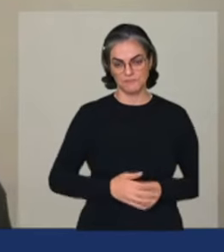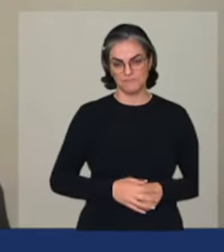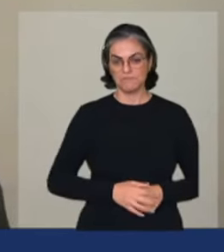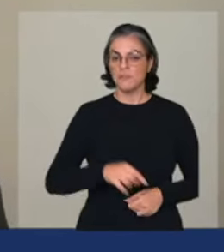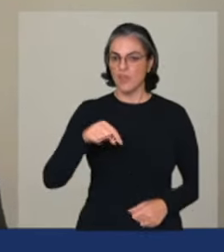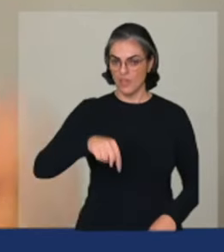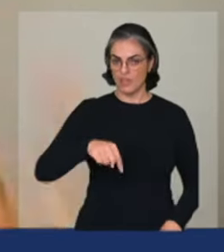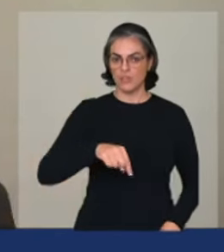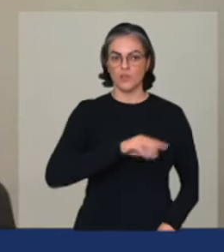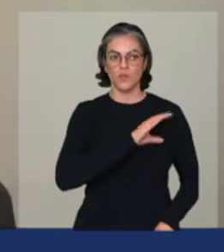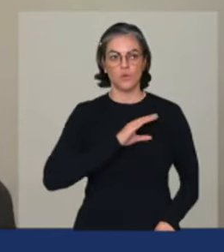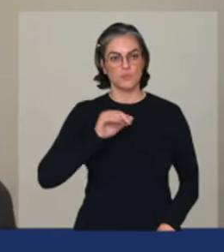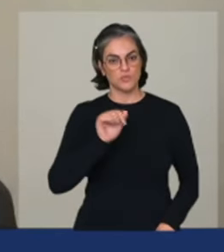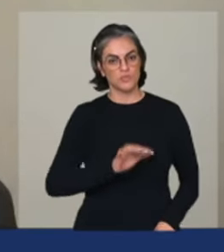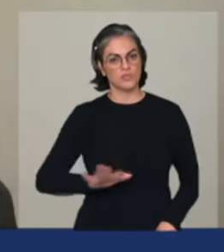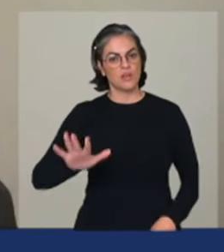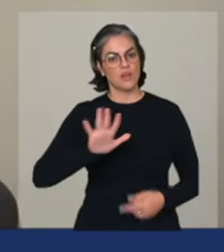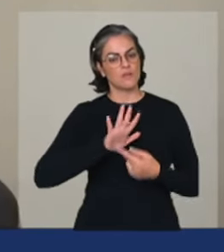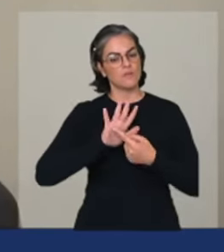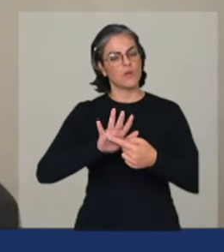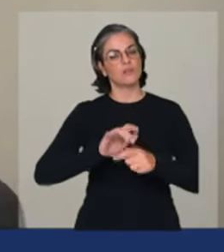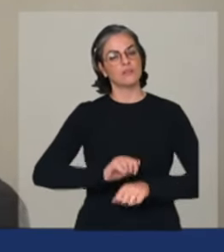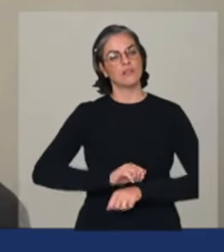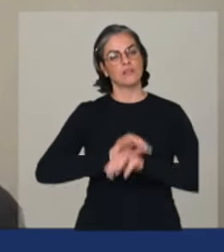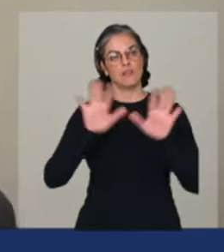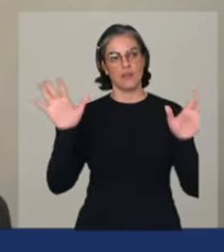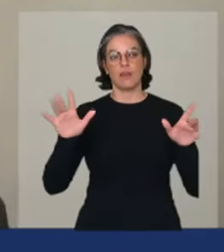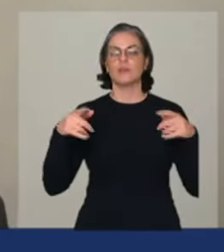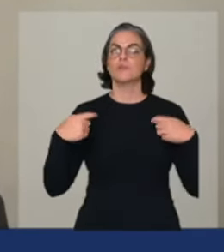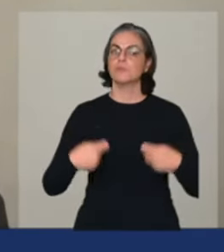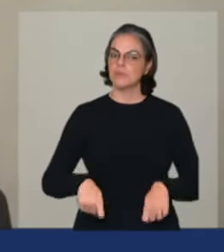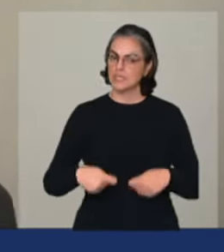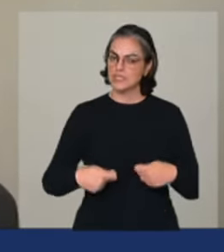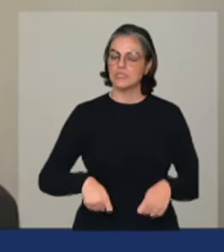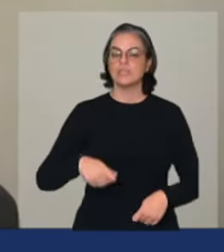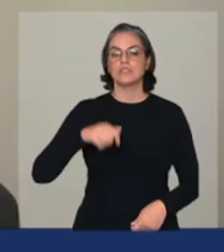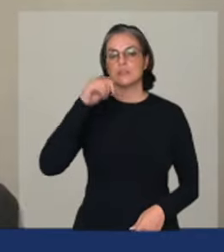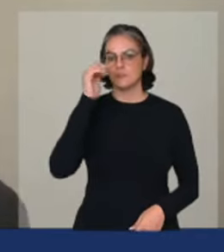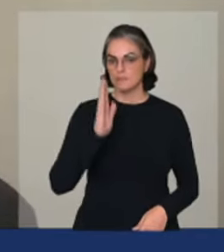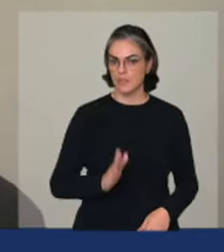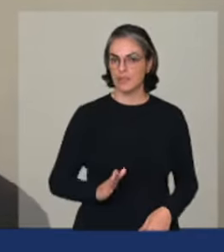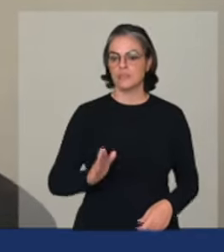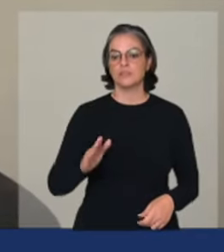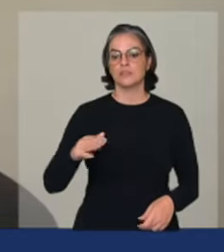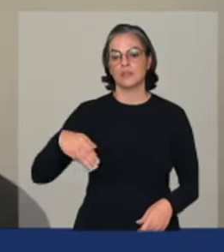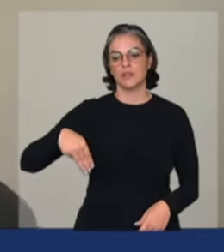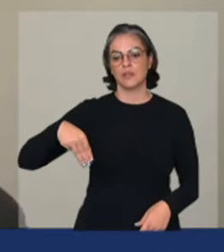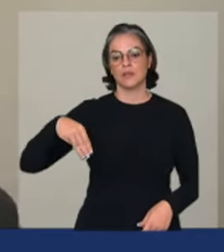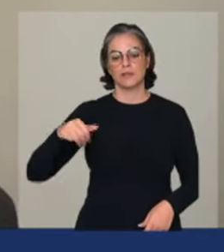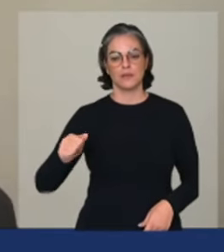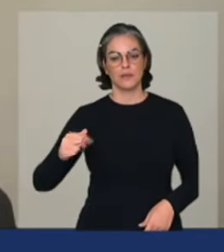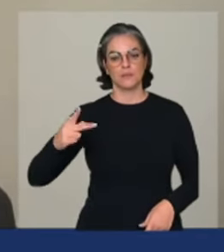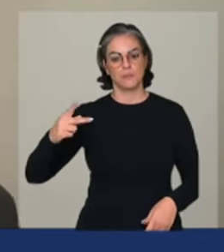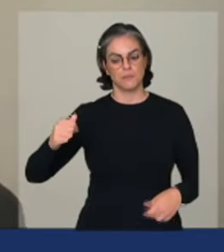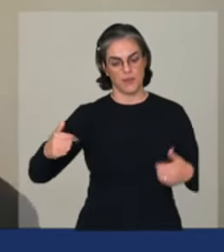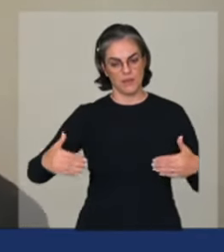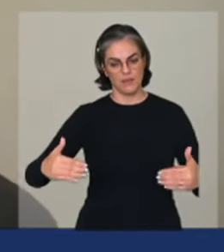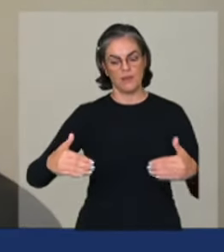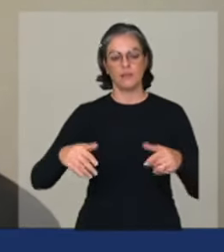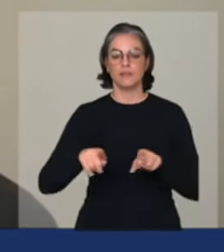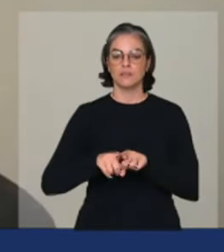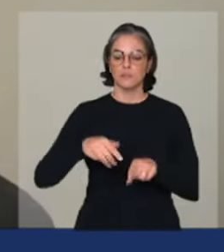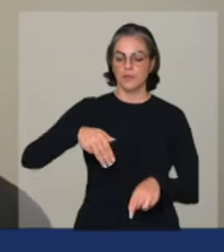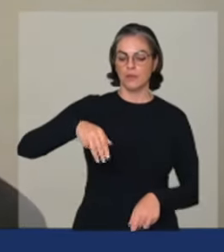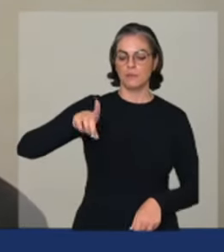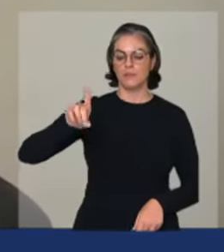que o Brasil precisa de mapa sim mas o Brasil precisa de MDA de agricultura